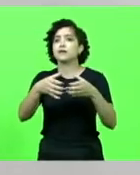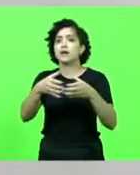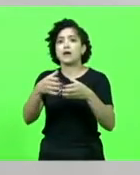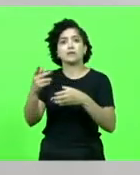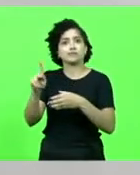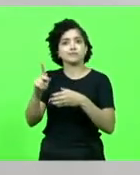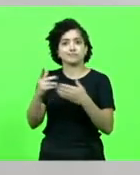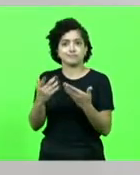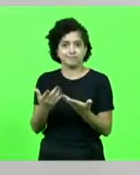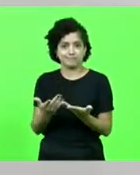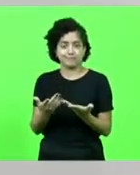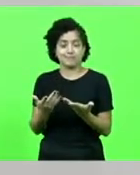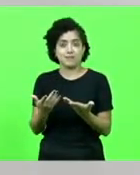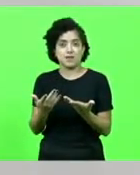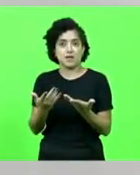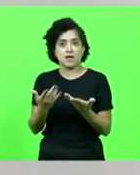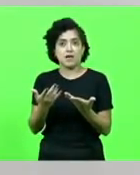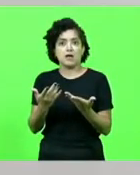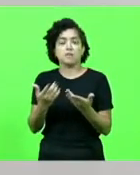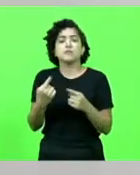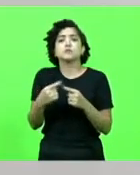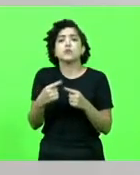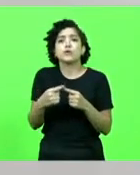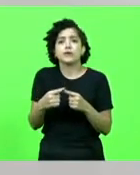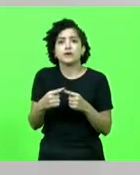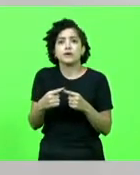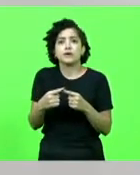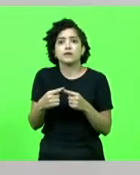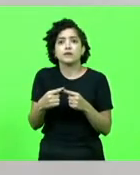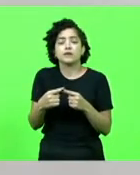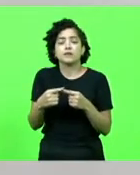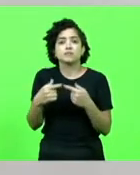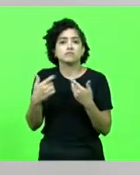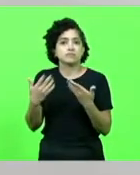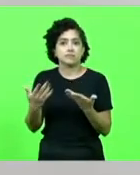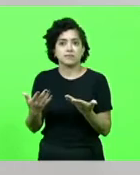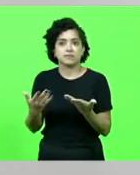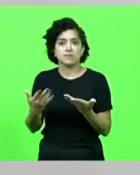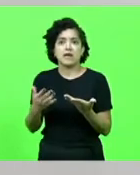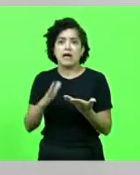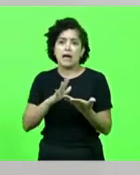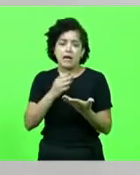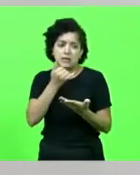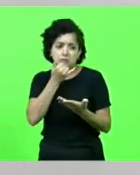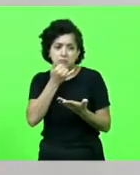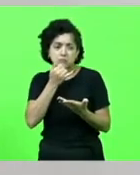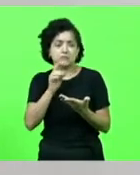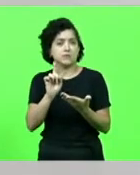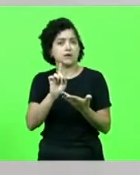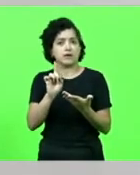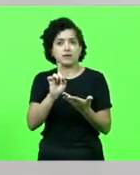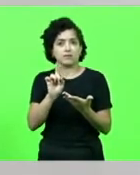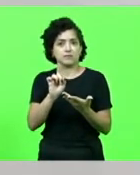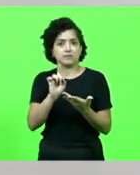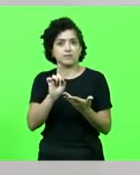Mas isso não foi por acaso. E não foi sem querer. Isso foi